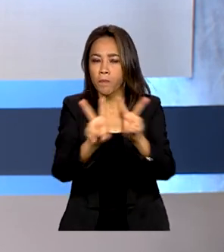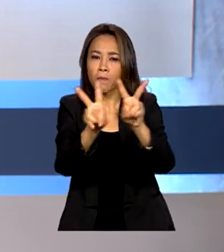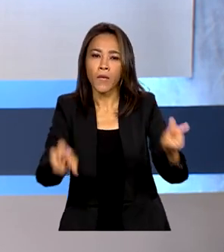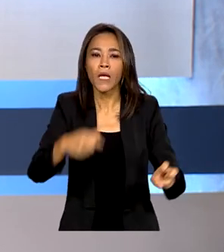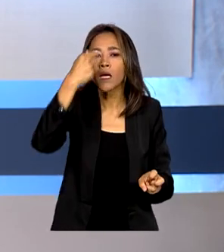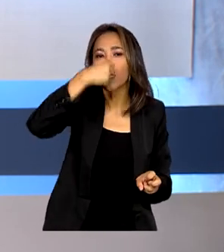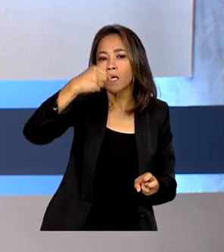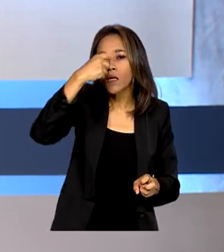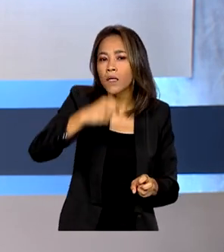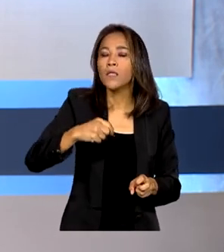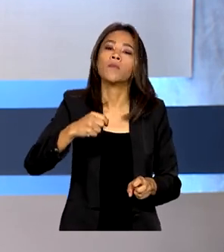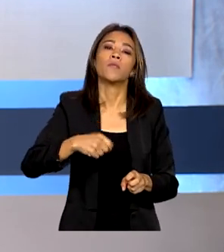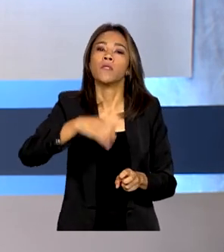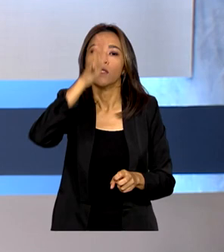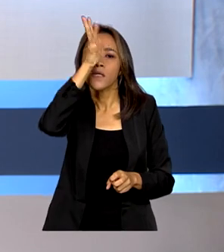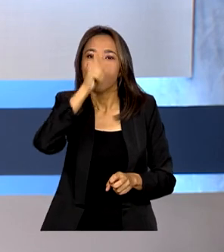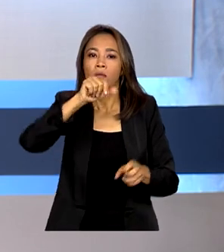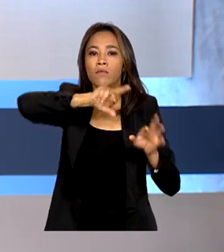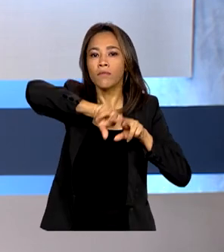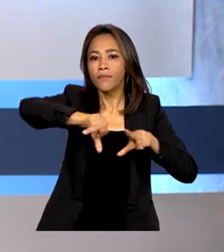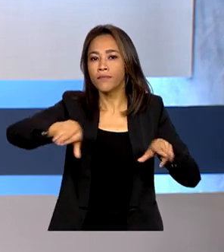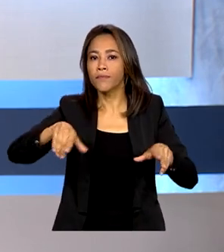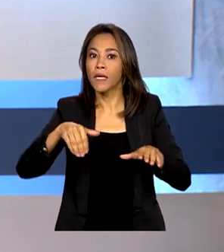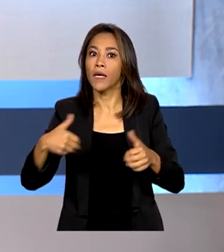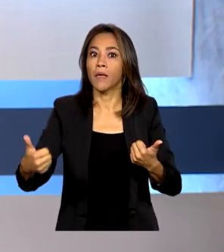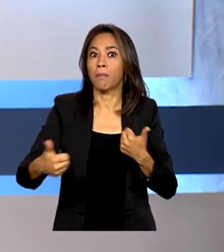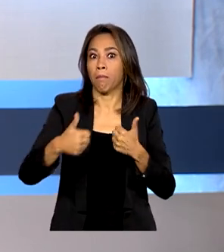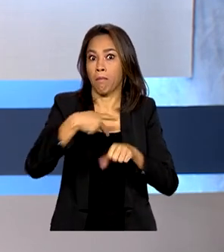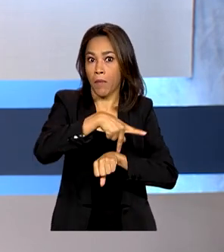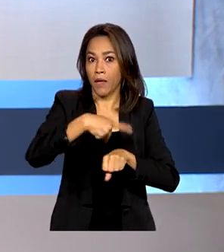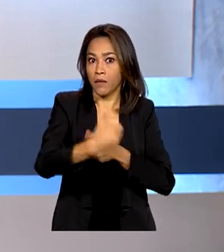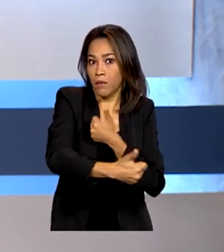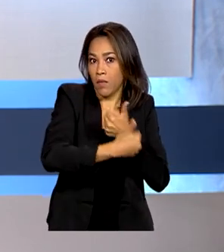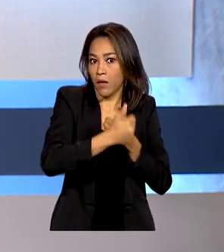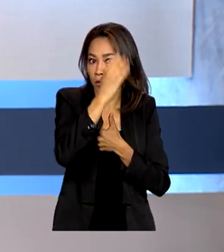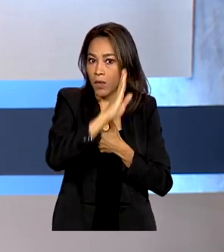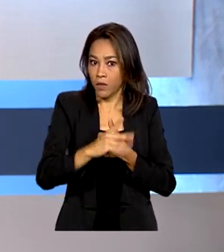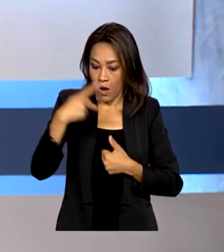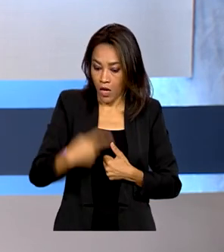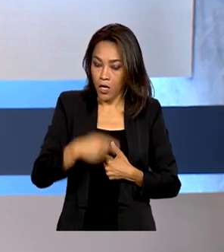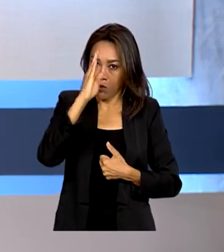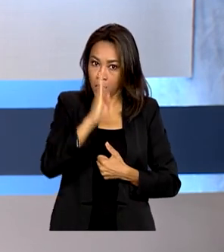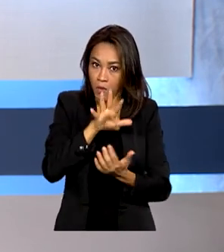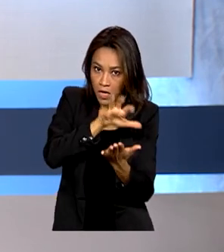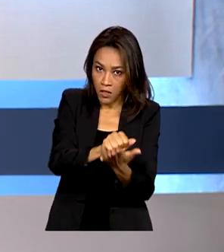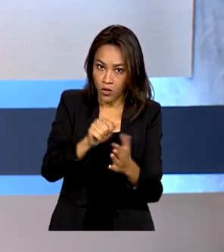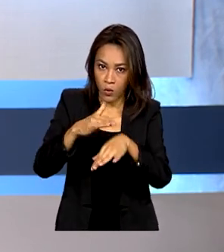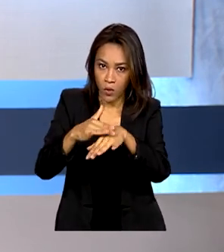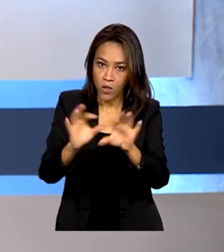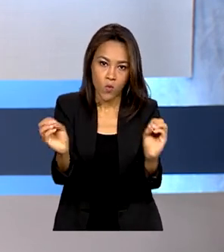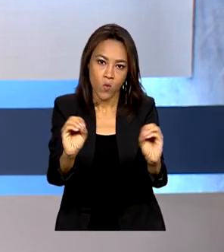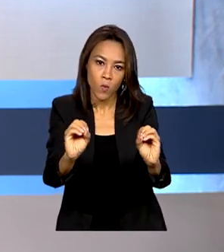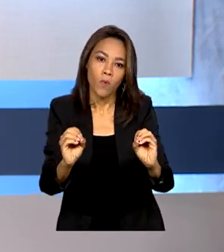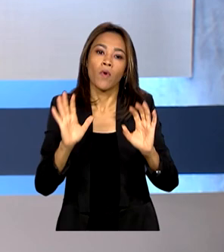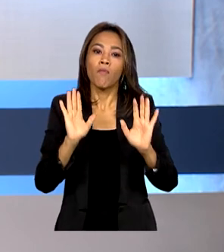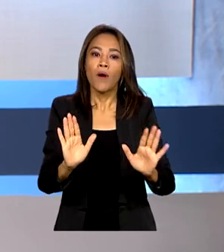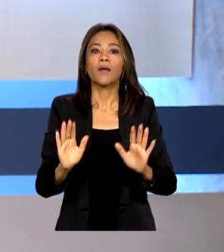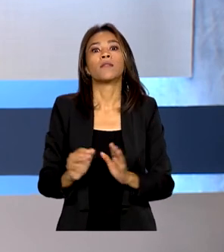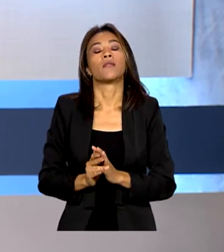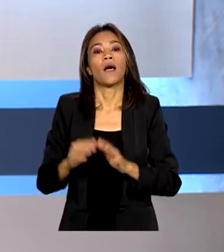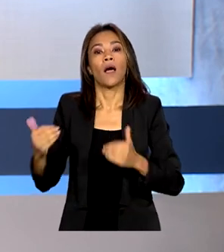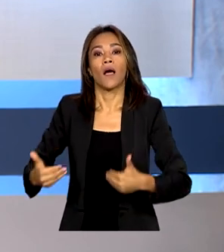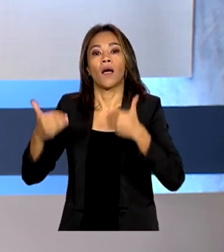registrados em países vizinhos. O Brasil continua sem registro da doença, mas o ministro da Agricultura e Pecuária pede